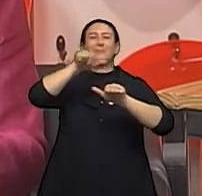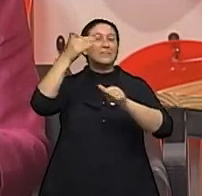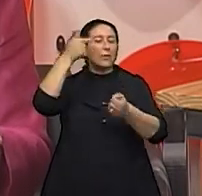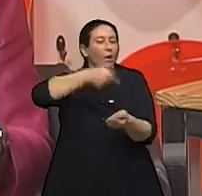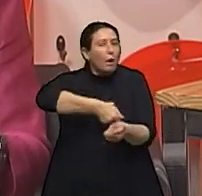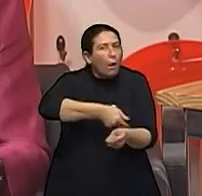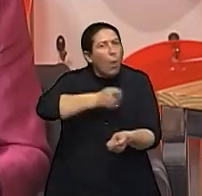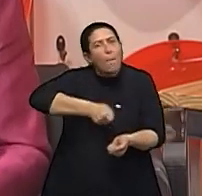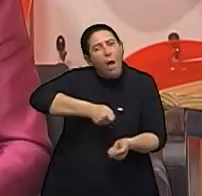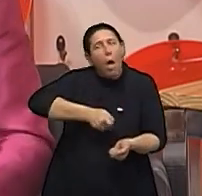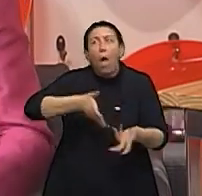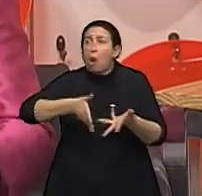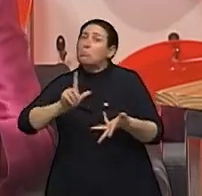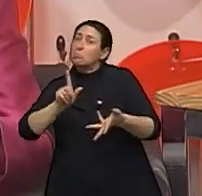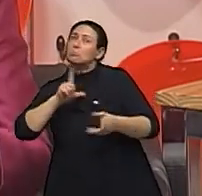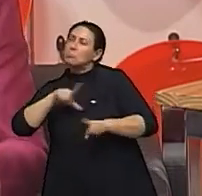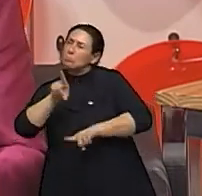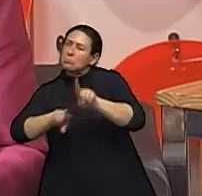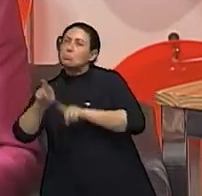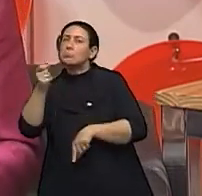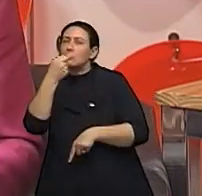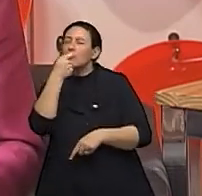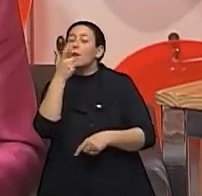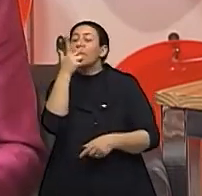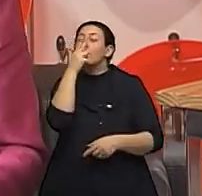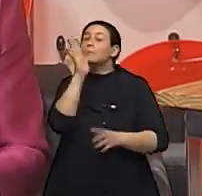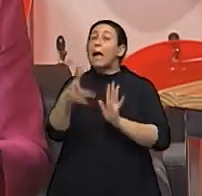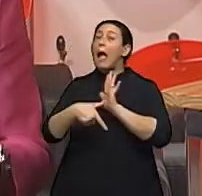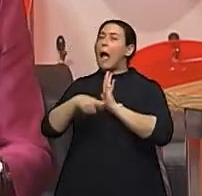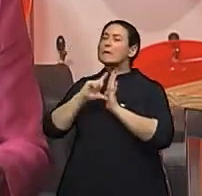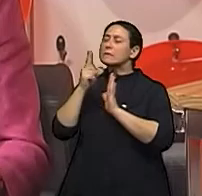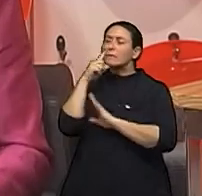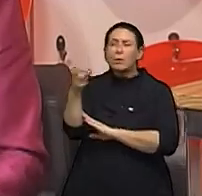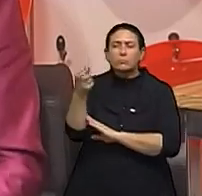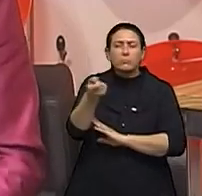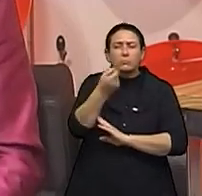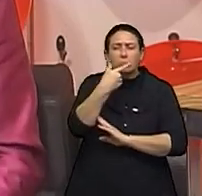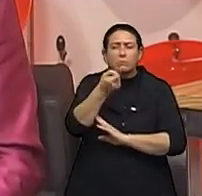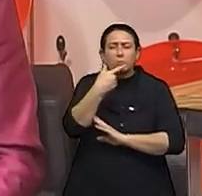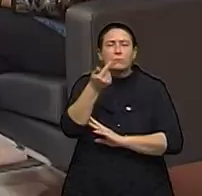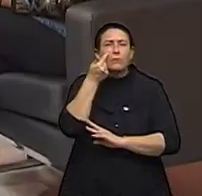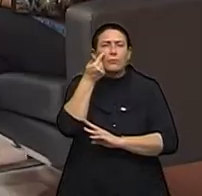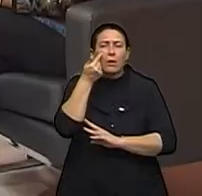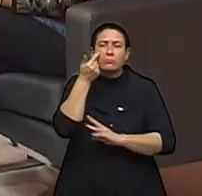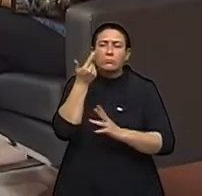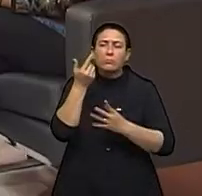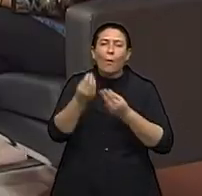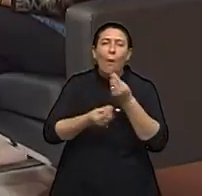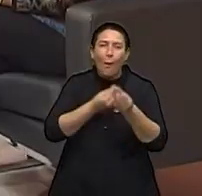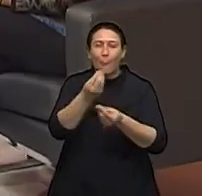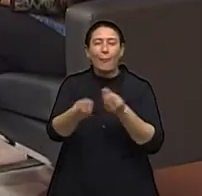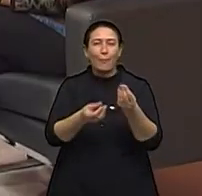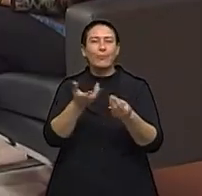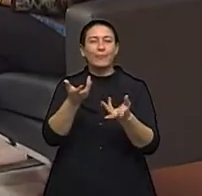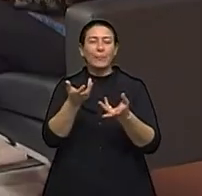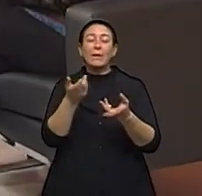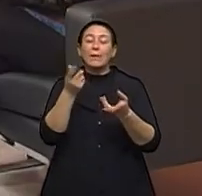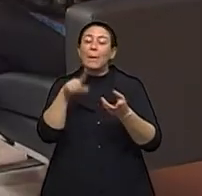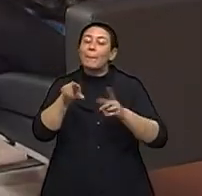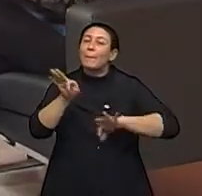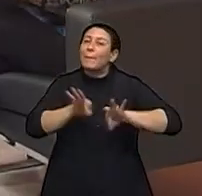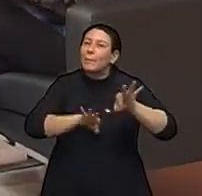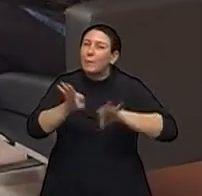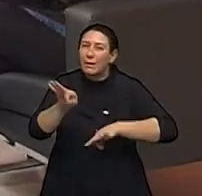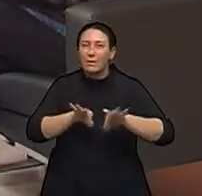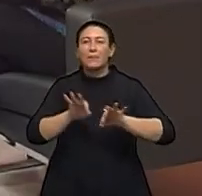medicações antecipando aqueles efeitos colaterais. ok. Né? Preparando. Preparando.